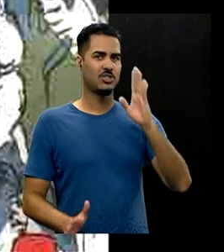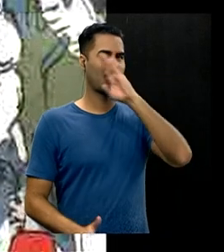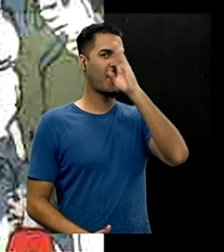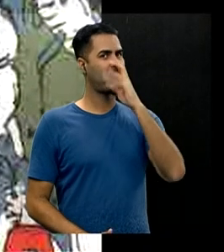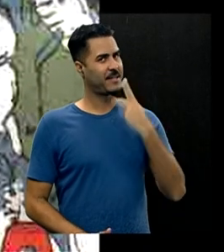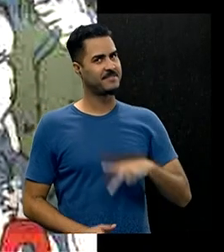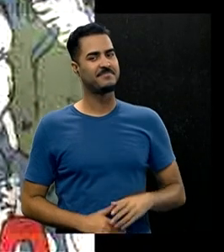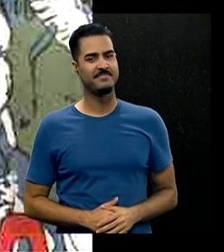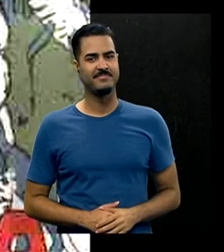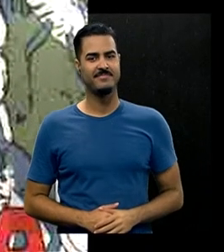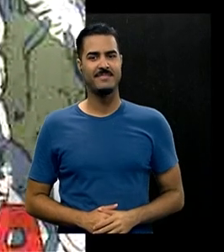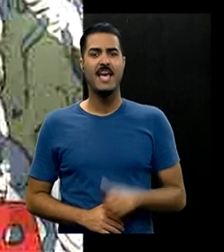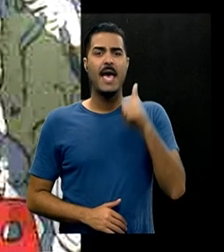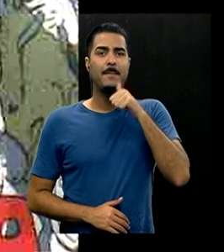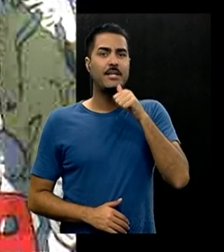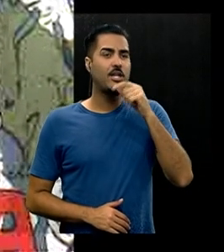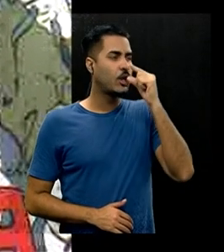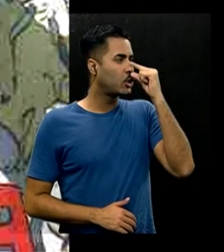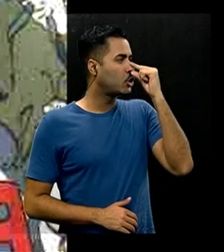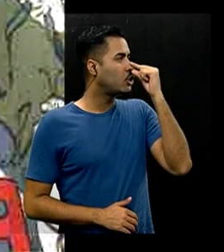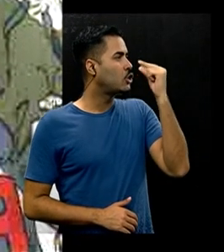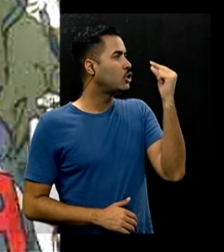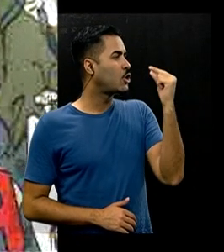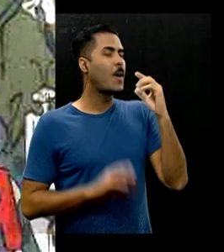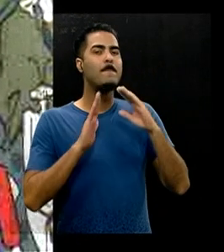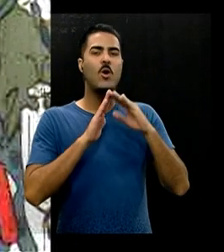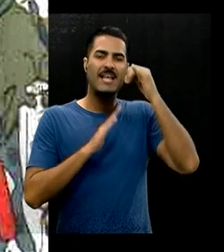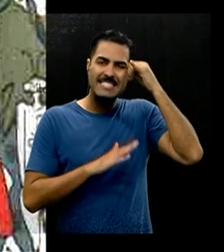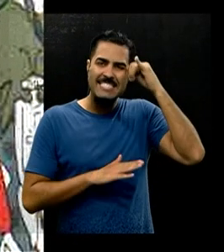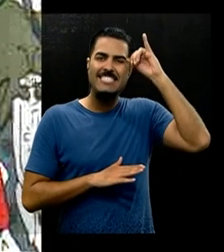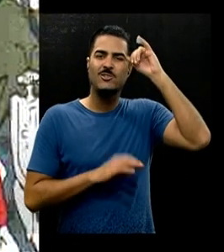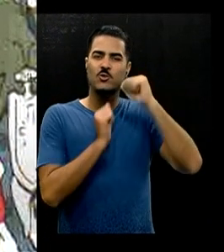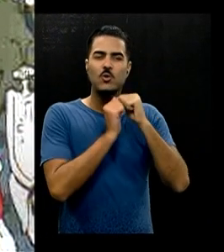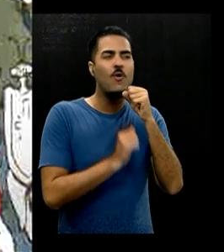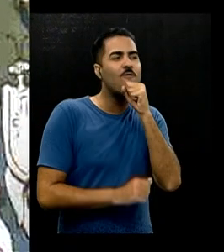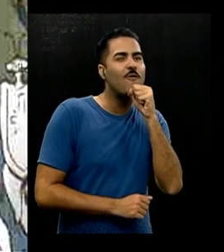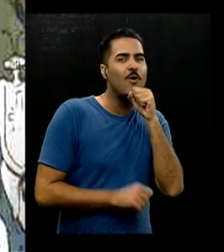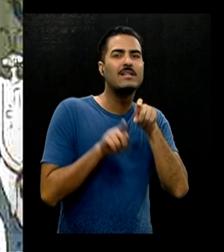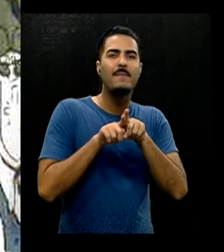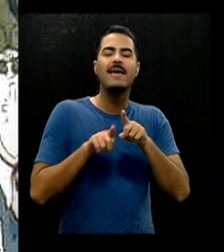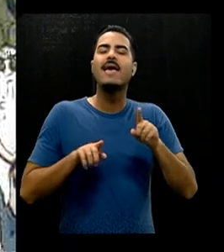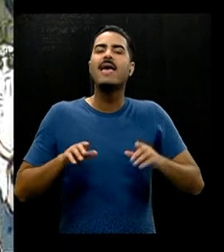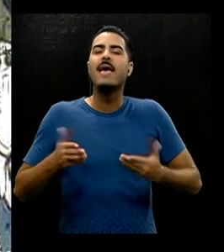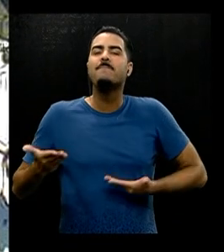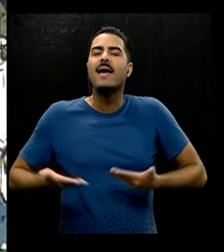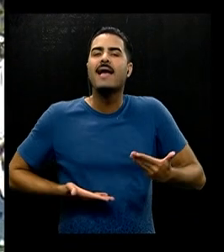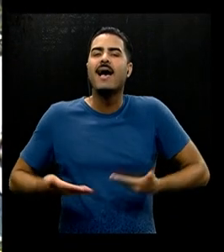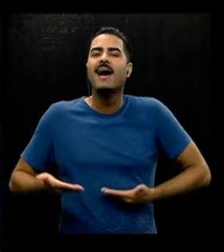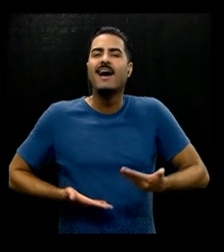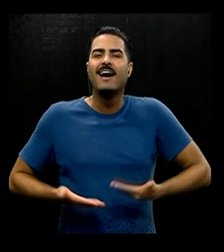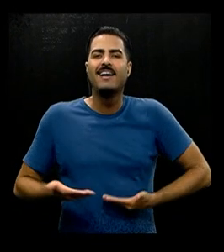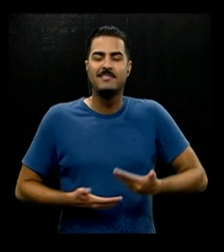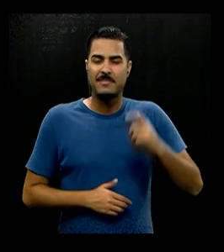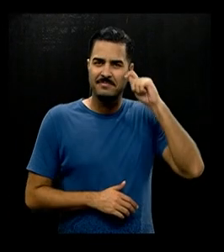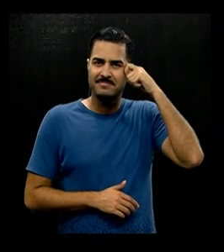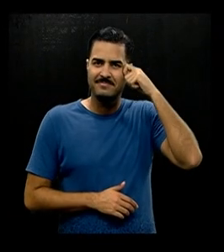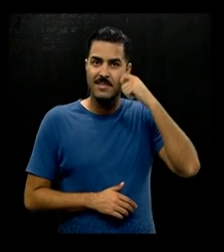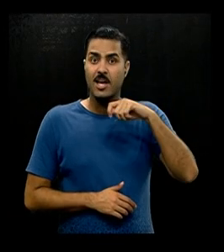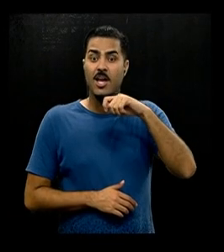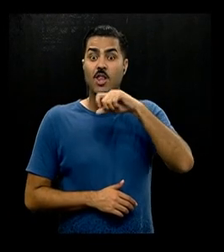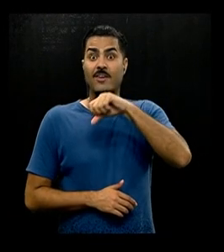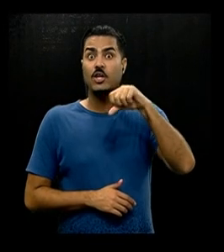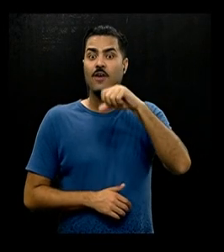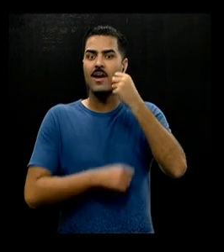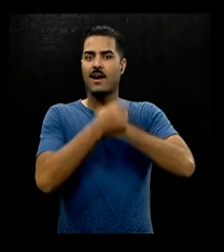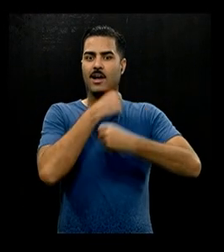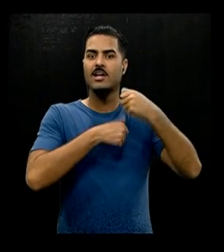Uma menina de nariz arrebitado que vive num sítio com a avó e a empregada da família. Há 99 anos, era publicado o primeiro